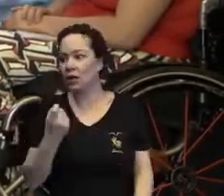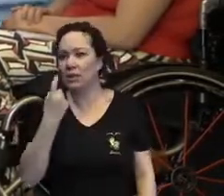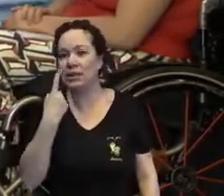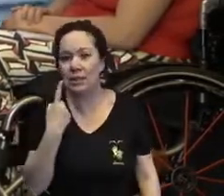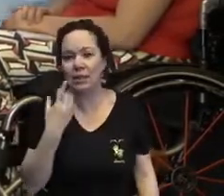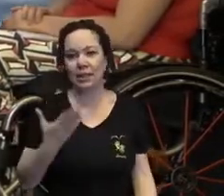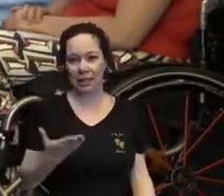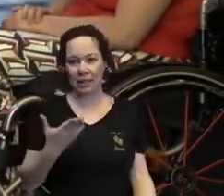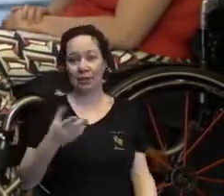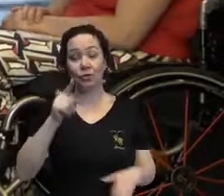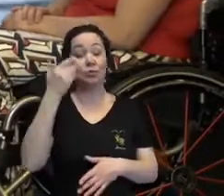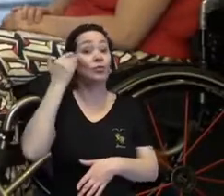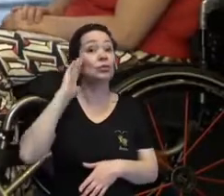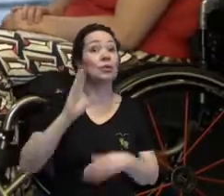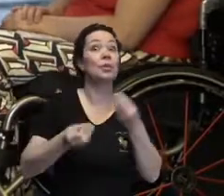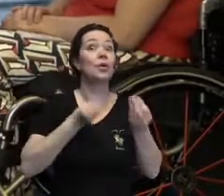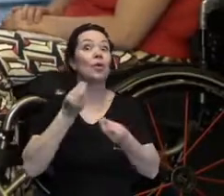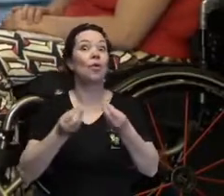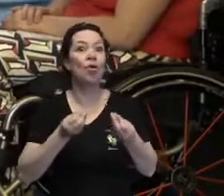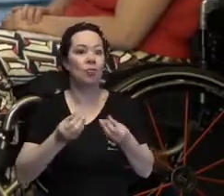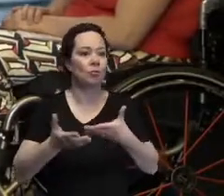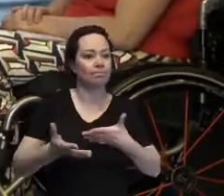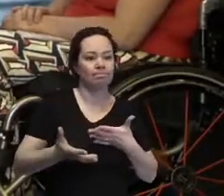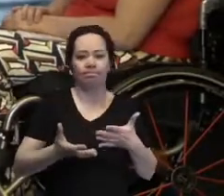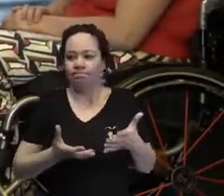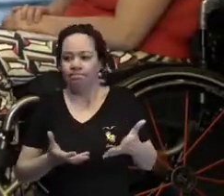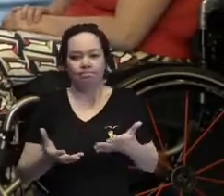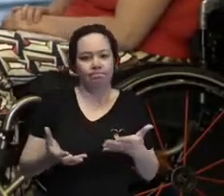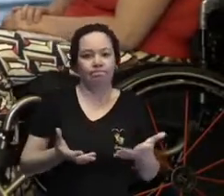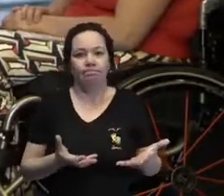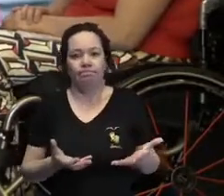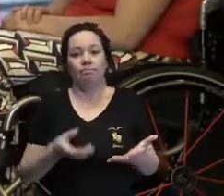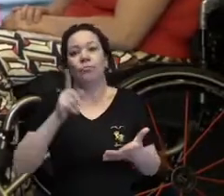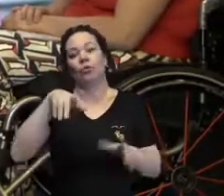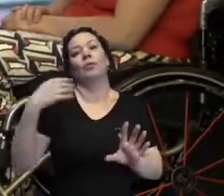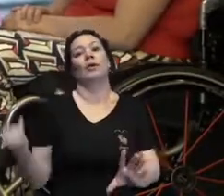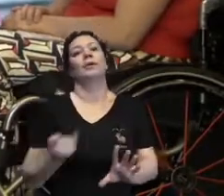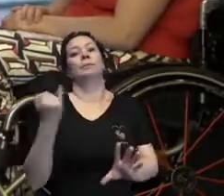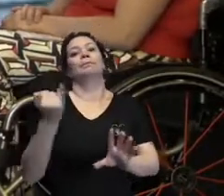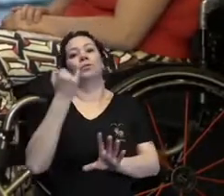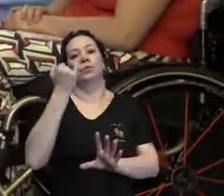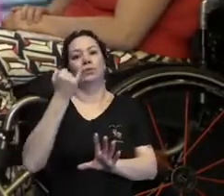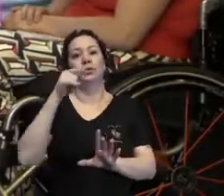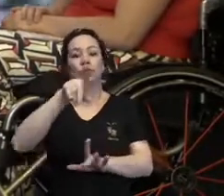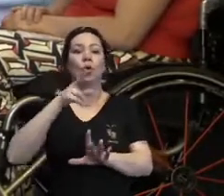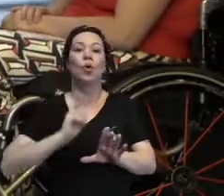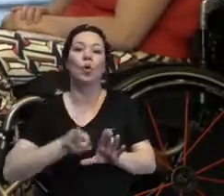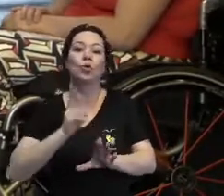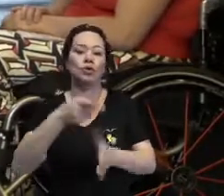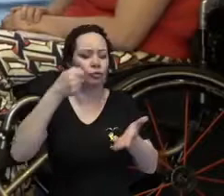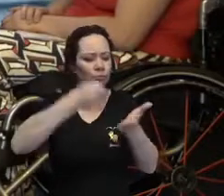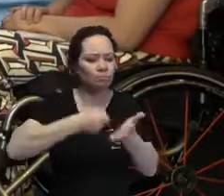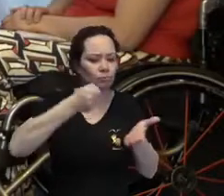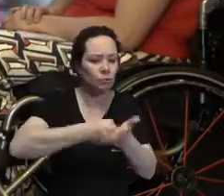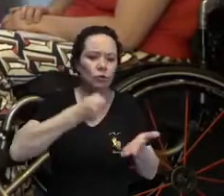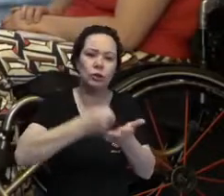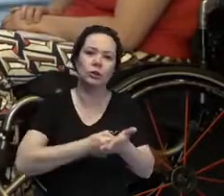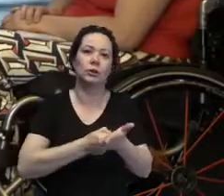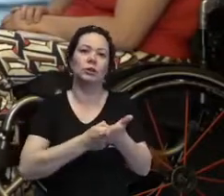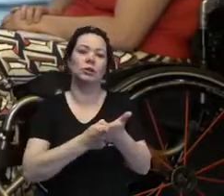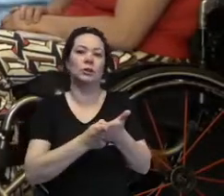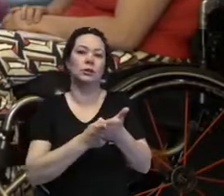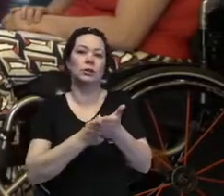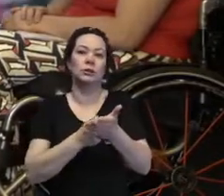não sabe como lidar. Então, assim, é muito importante que a gente continue lutando pra que esses espaços